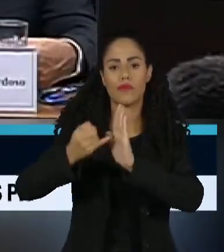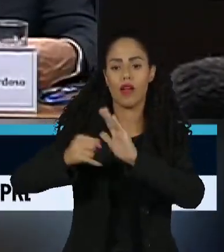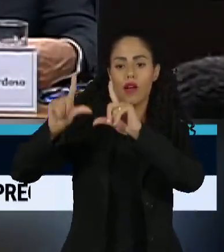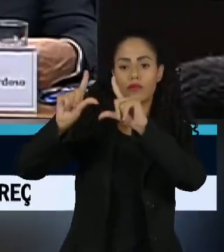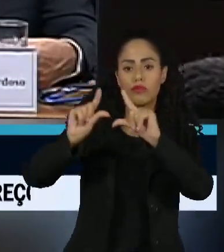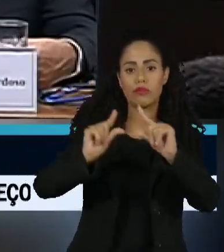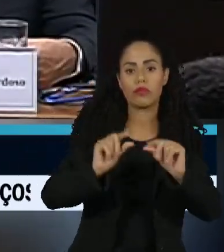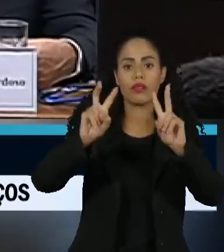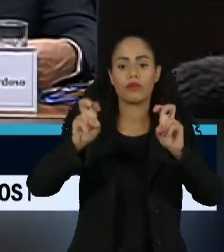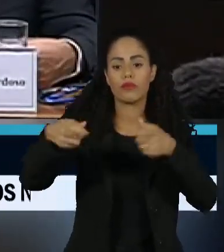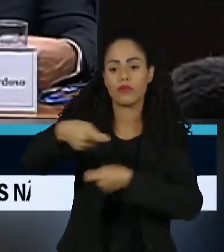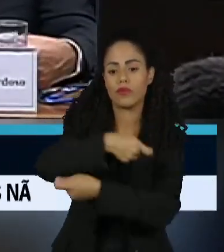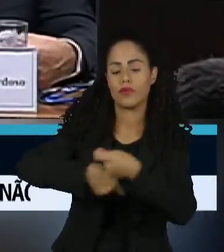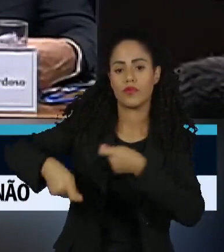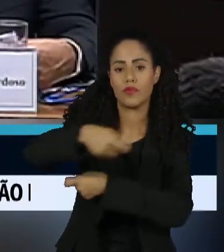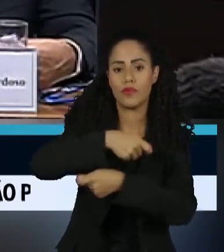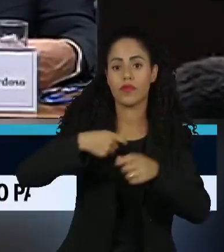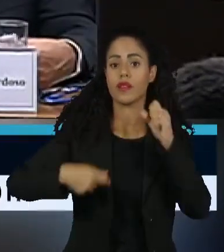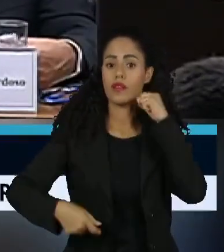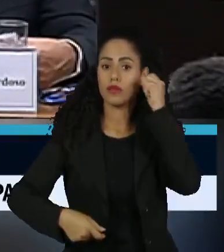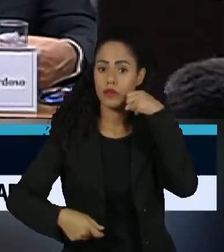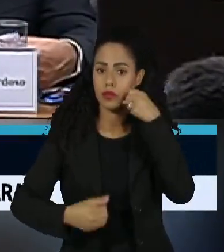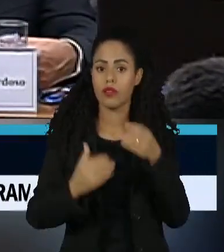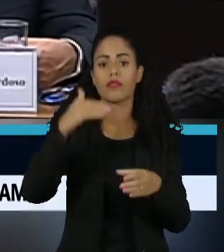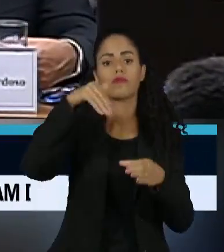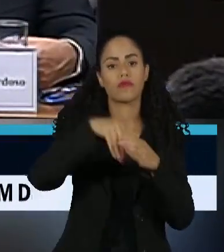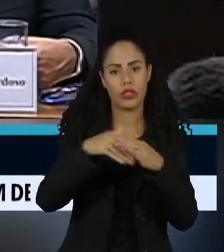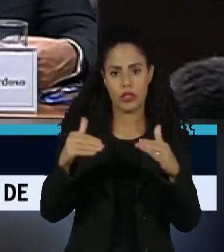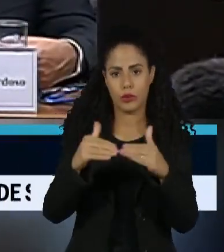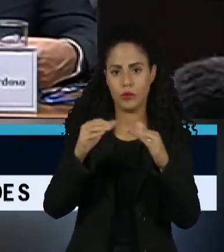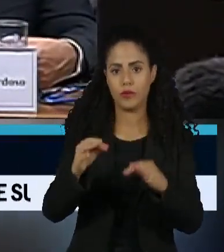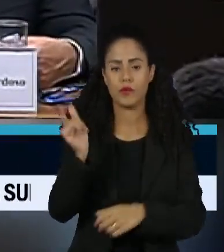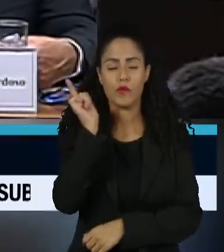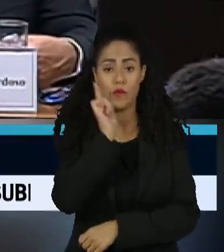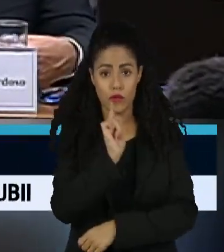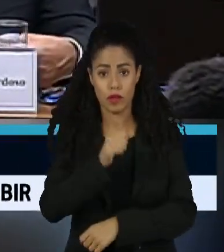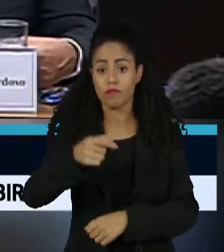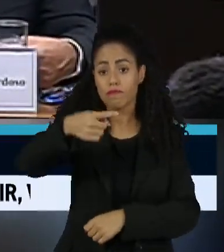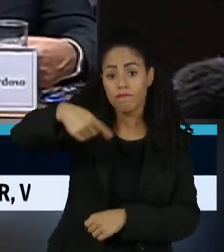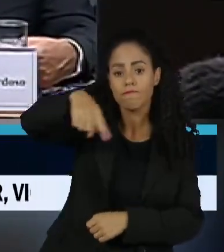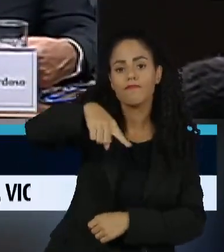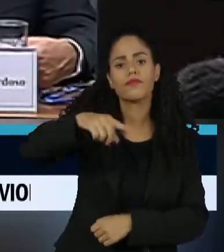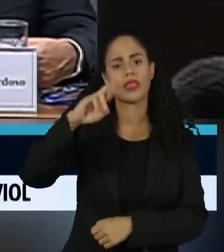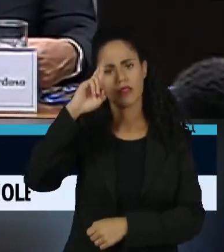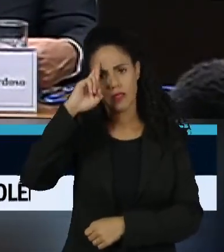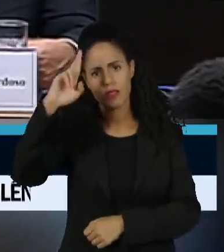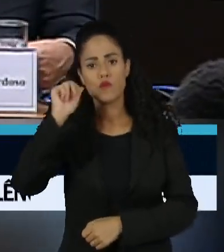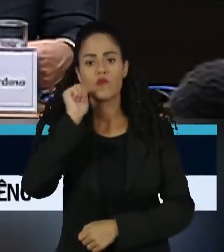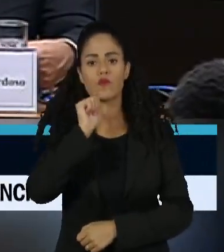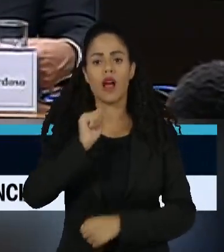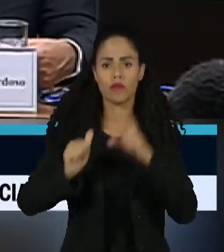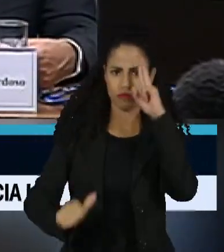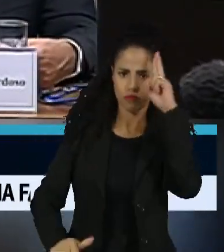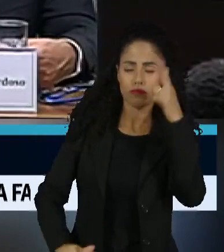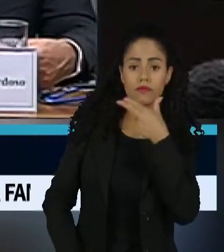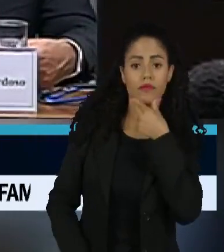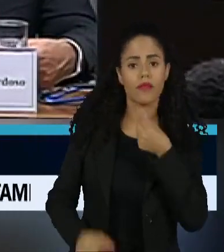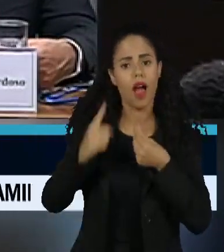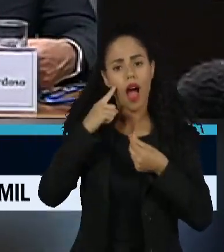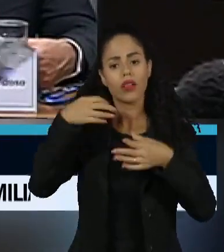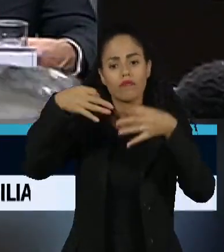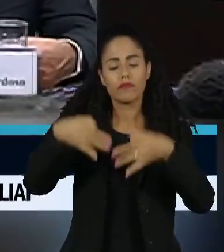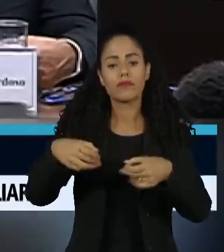Assuntos Econômicos do Senado por votação simbólica. Os senhores senadores e senhoras senadoras que concordam com o relatório